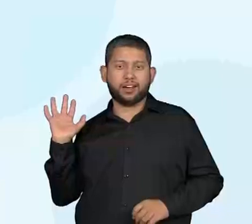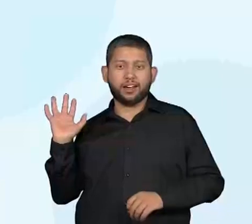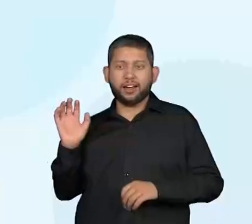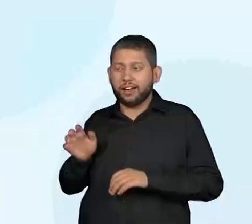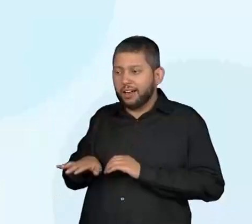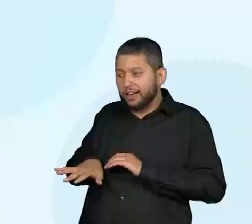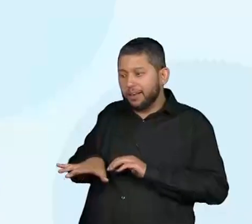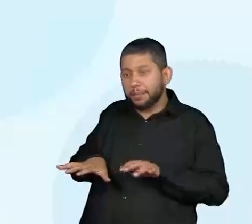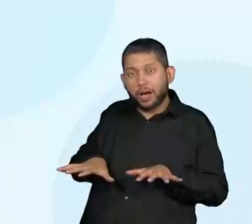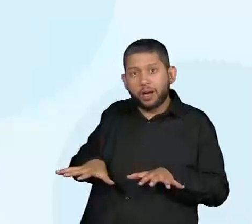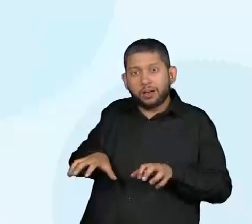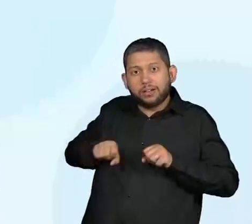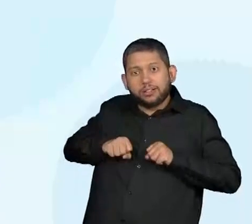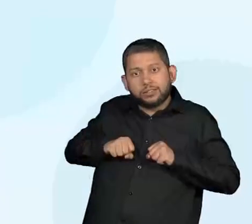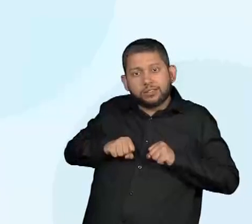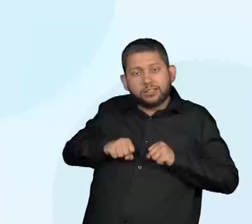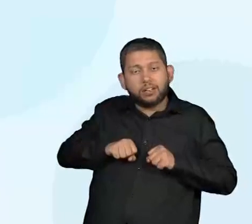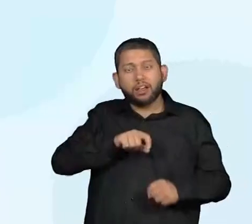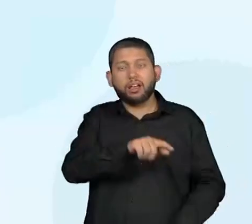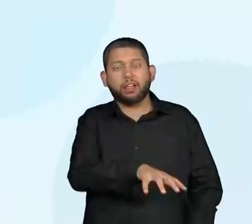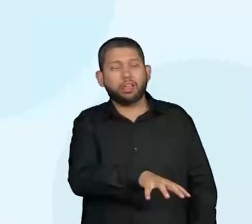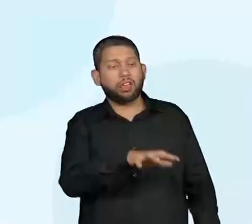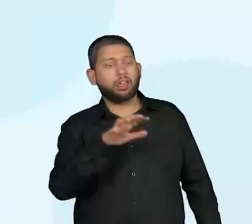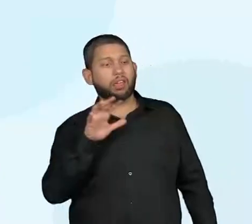desapontada.